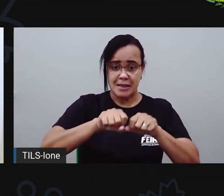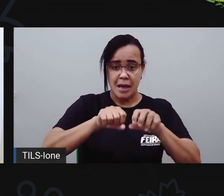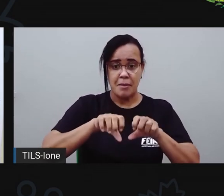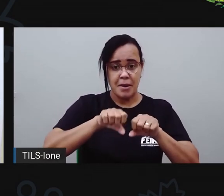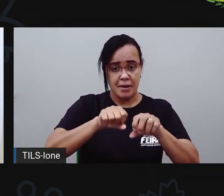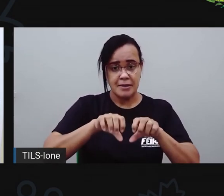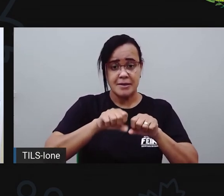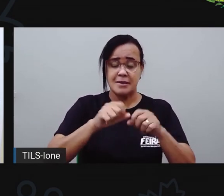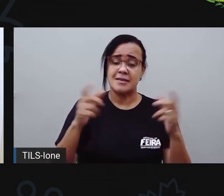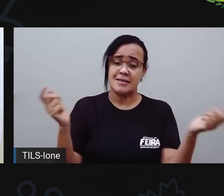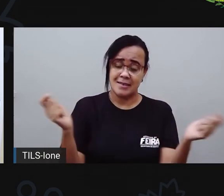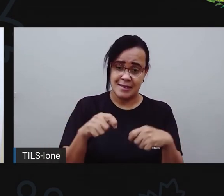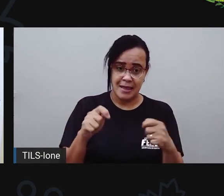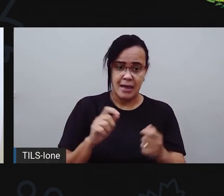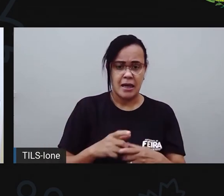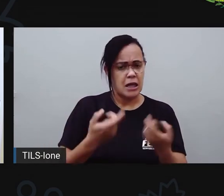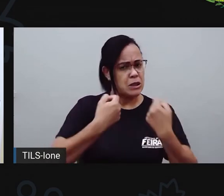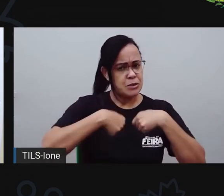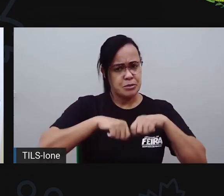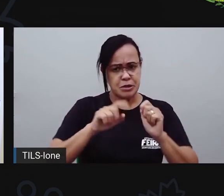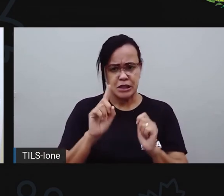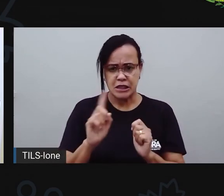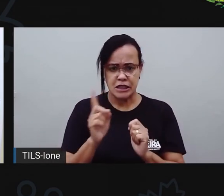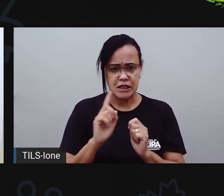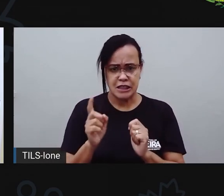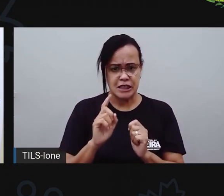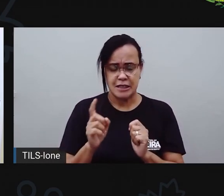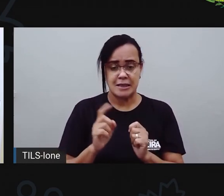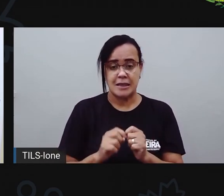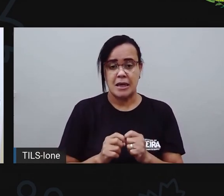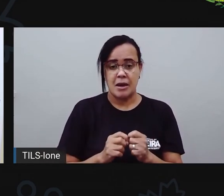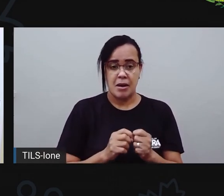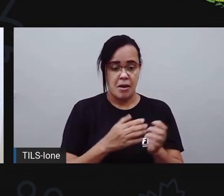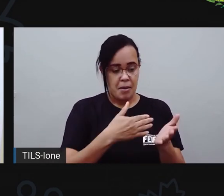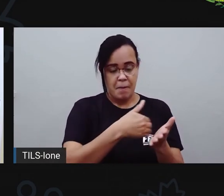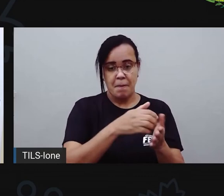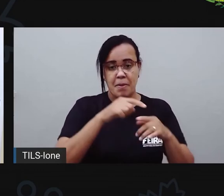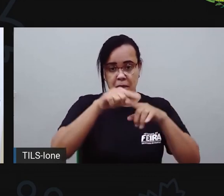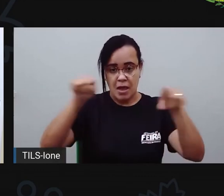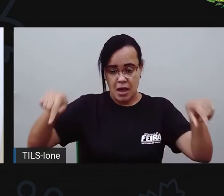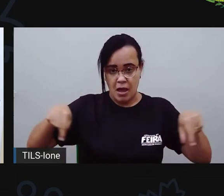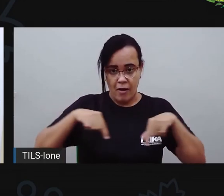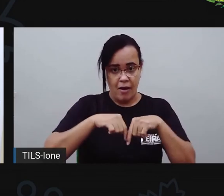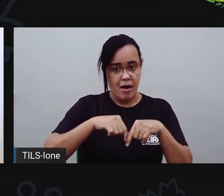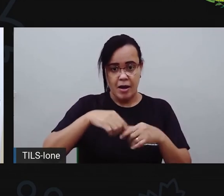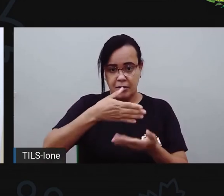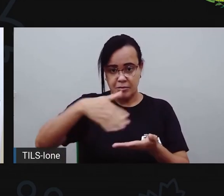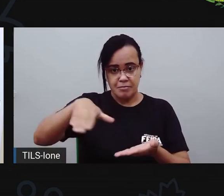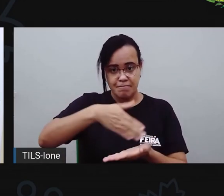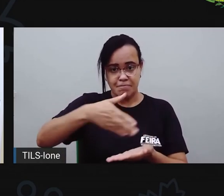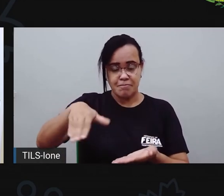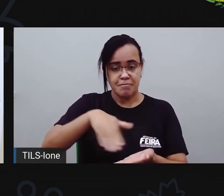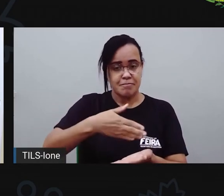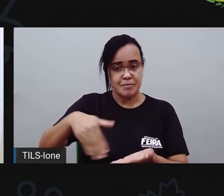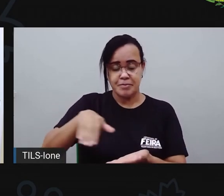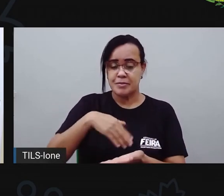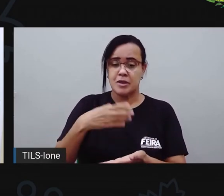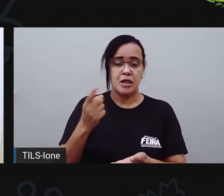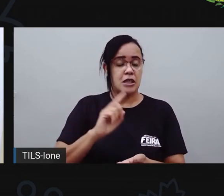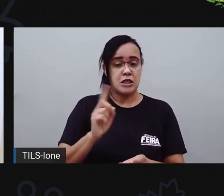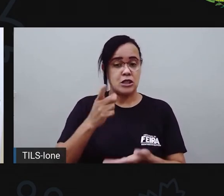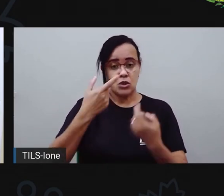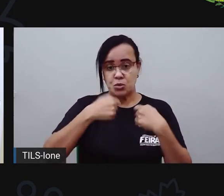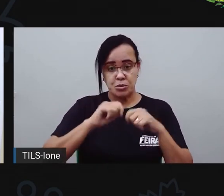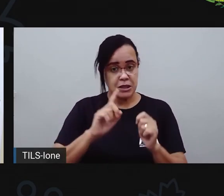falou, não precisa untar a assadeira porque a massa já vai bastante manteiga, né? Então, não precisa untar a